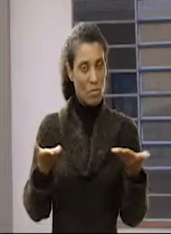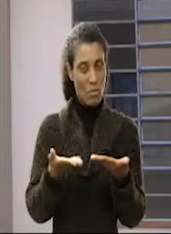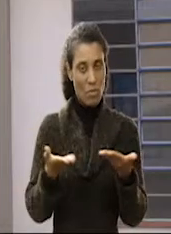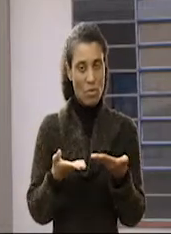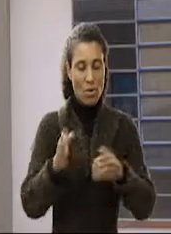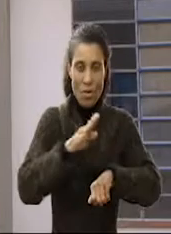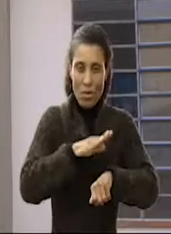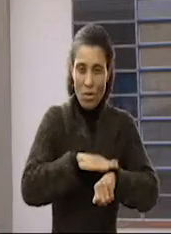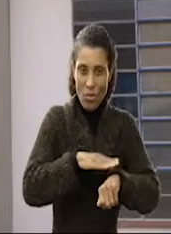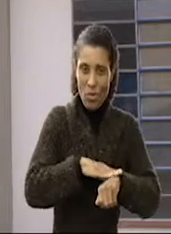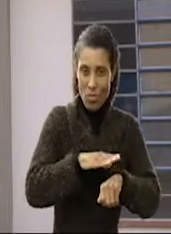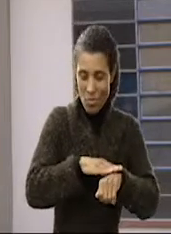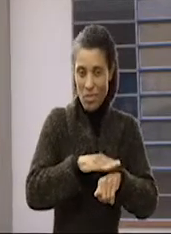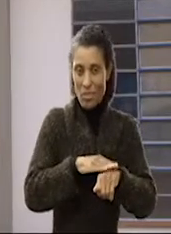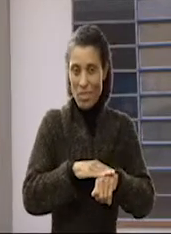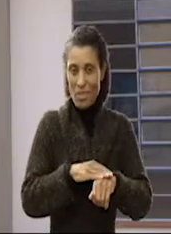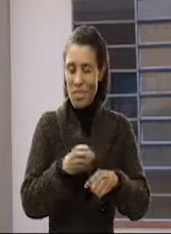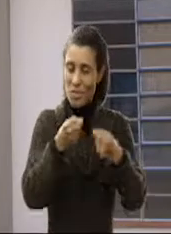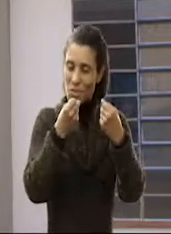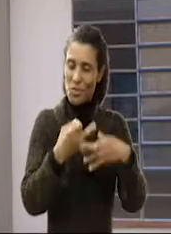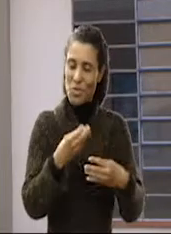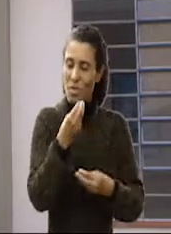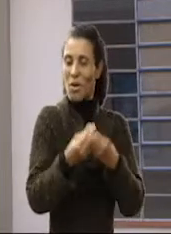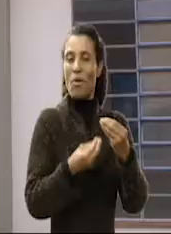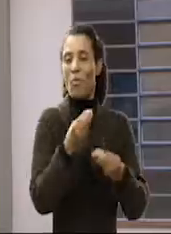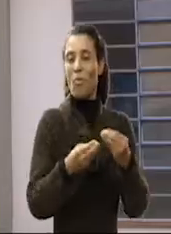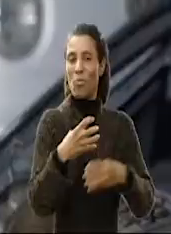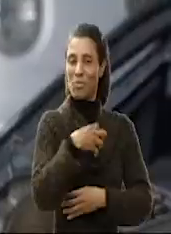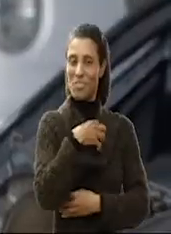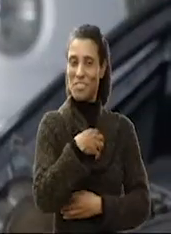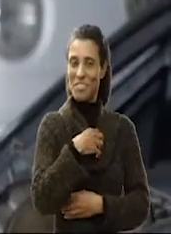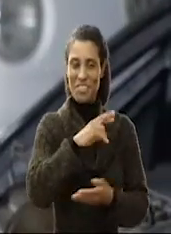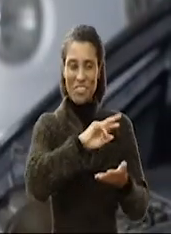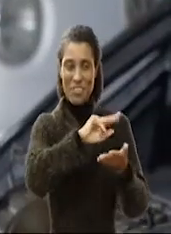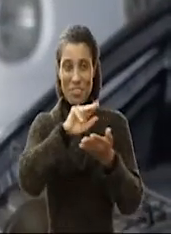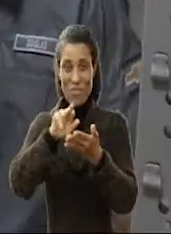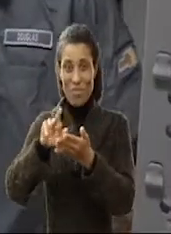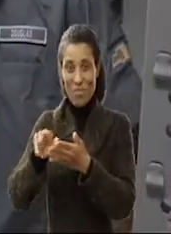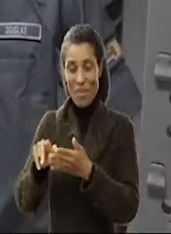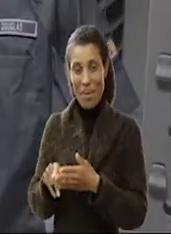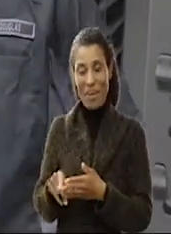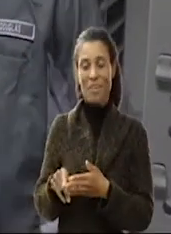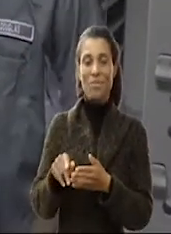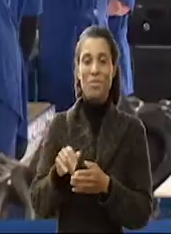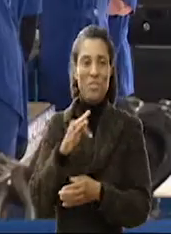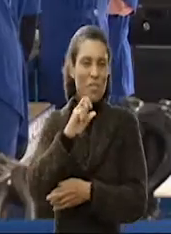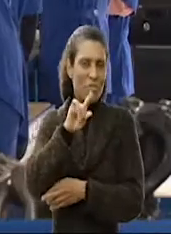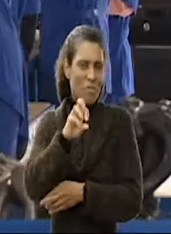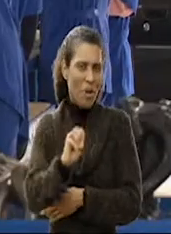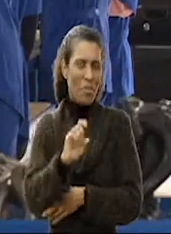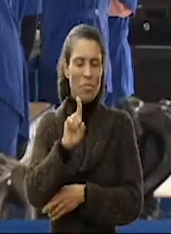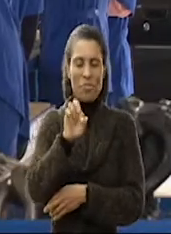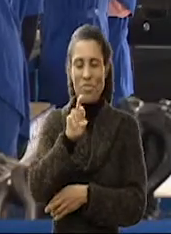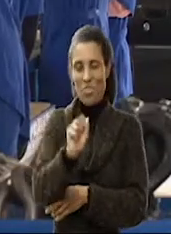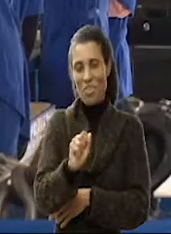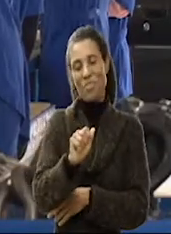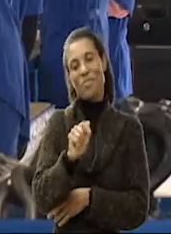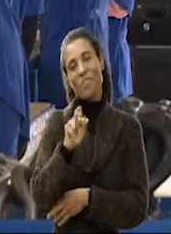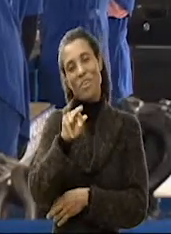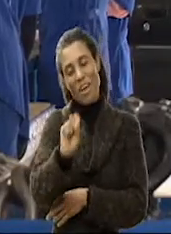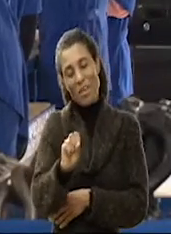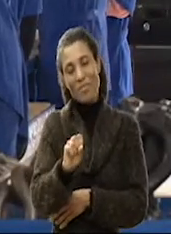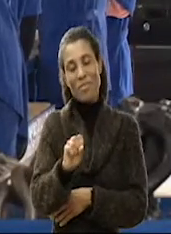Agora, chegou a vez de nosso anfitrião contar como se sente ao ver tantos Gabriéis, Douglas, Fábios e Diegos